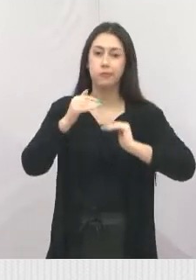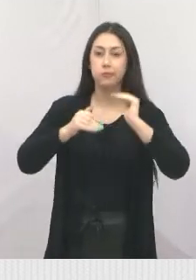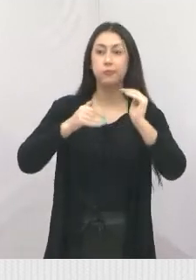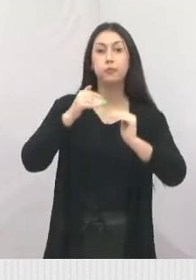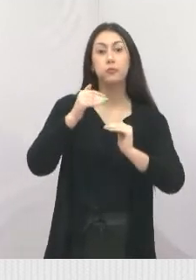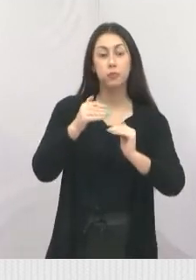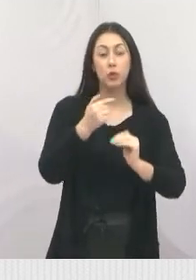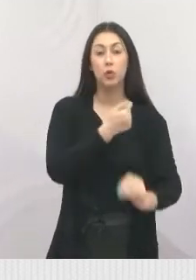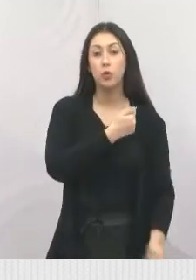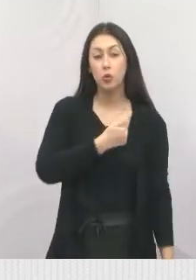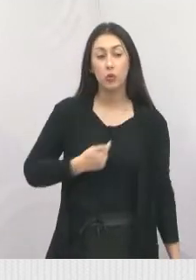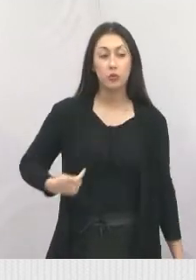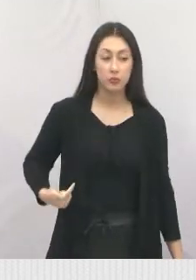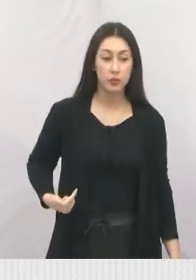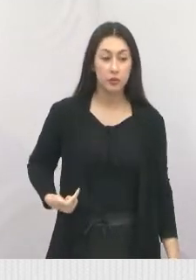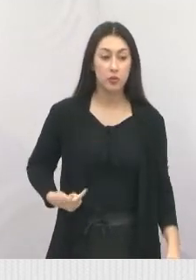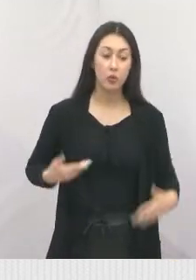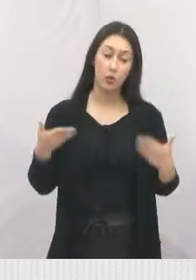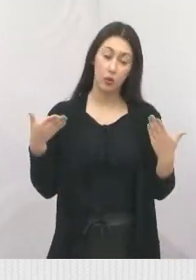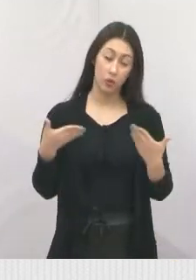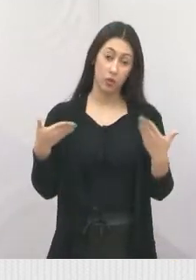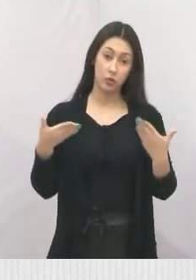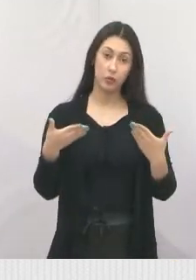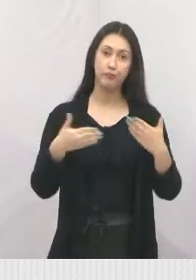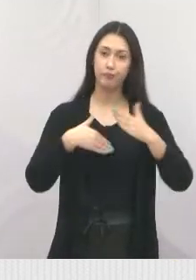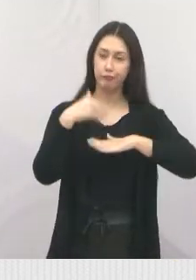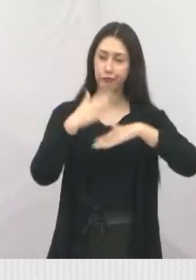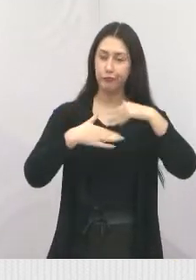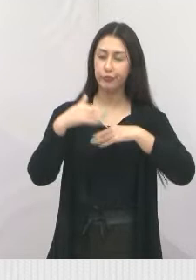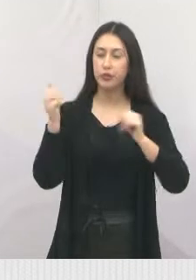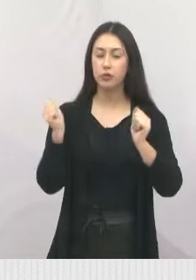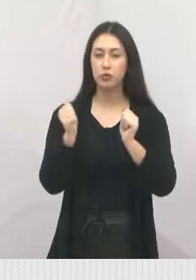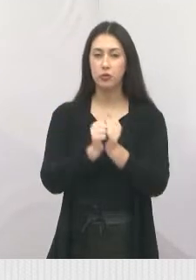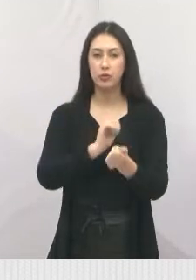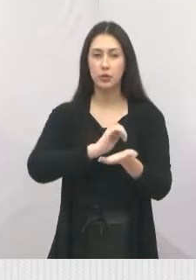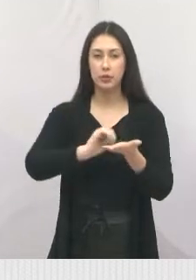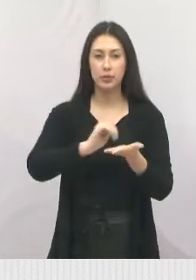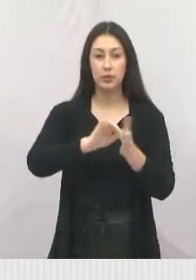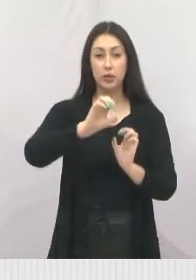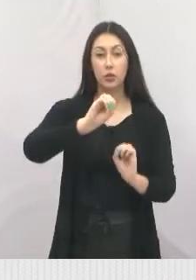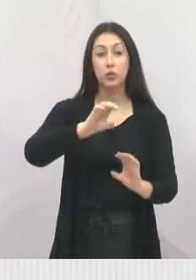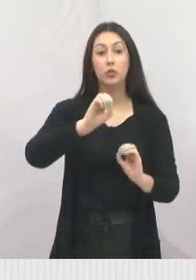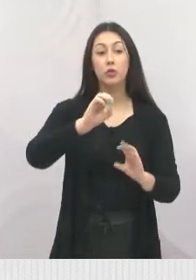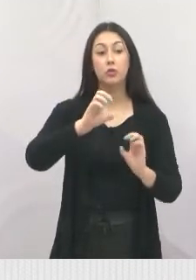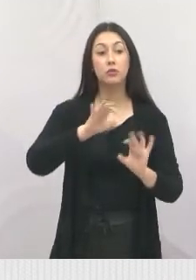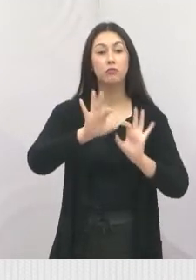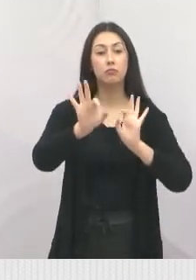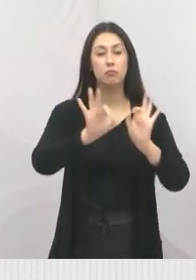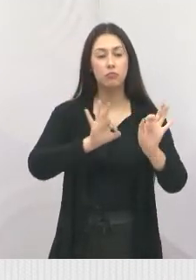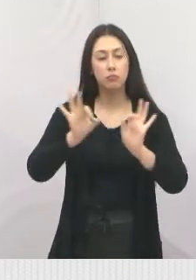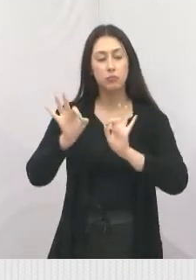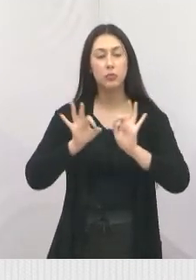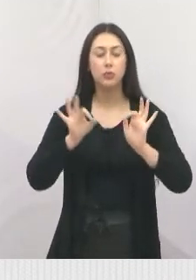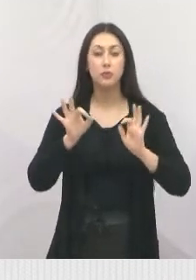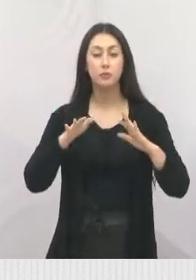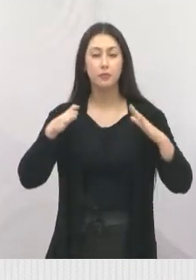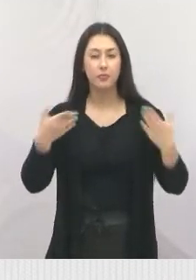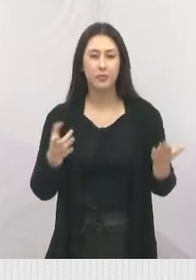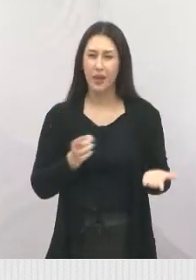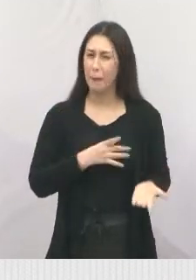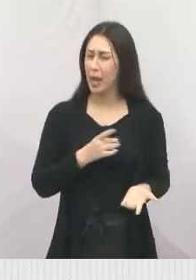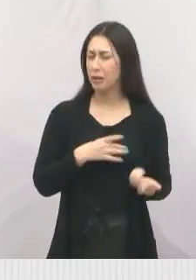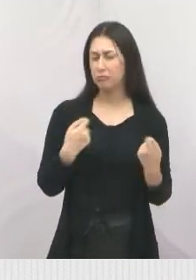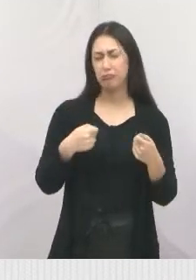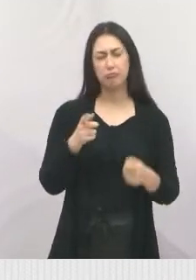governo que está hoje atuando junto à Secretaria de Educação está promovendo. Então, não tenha